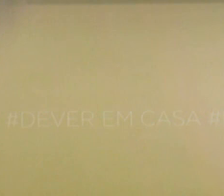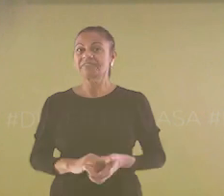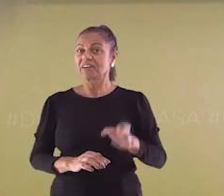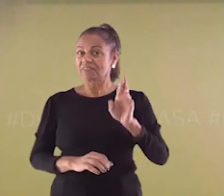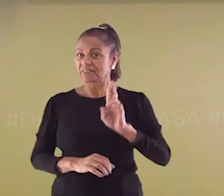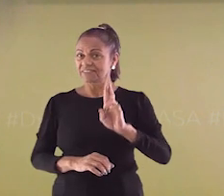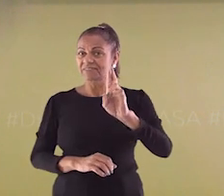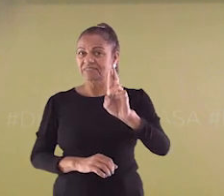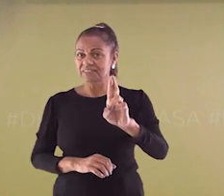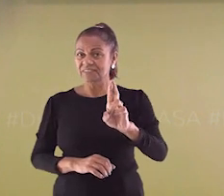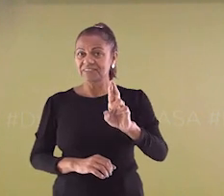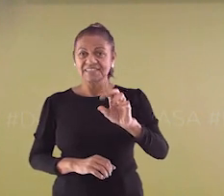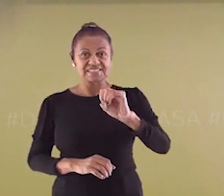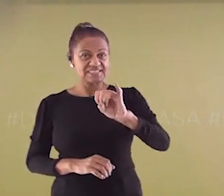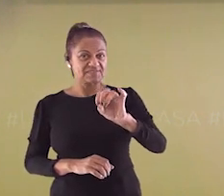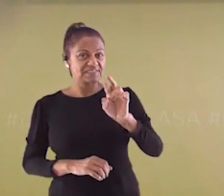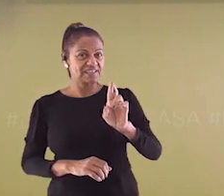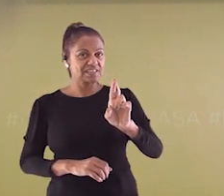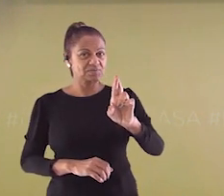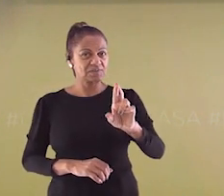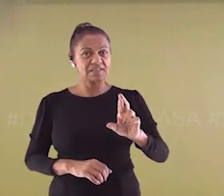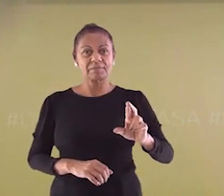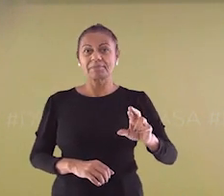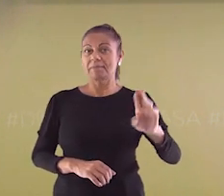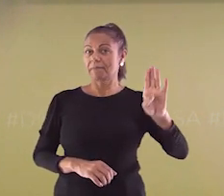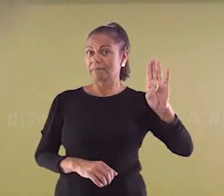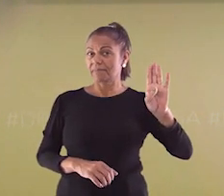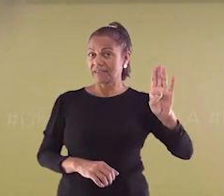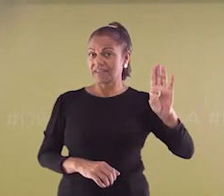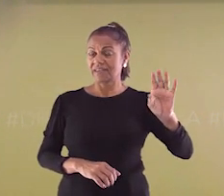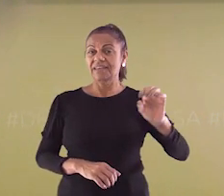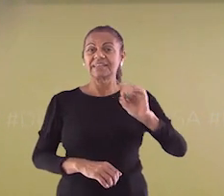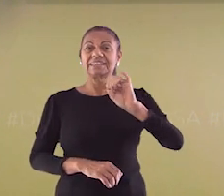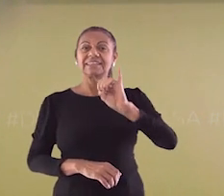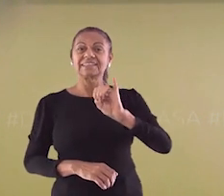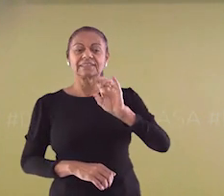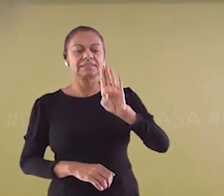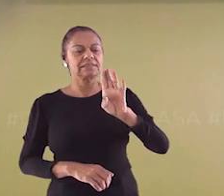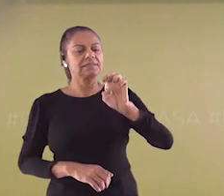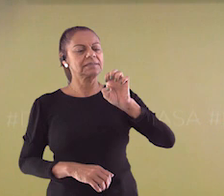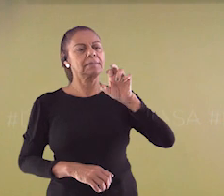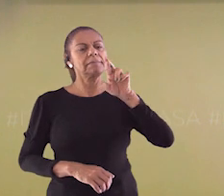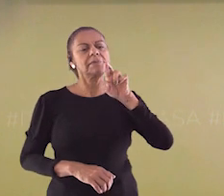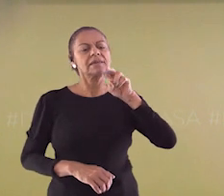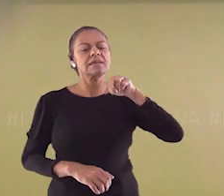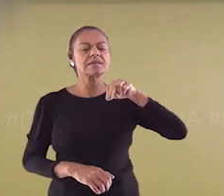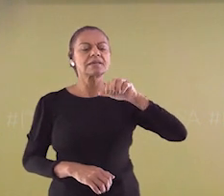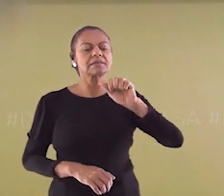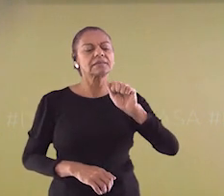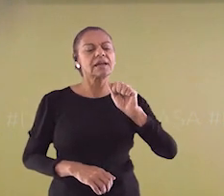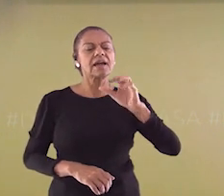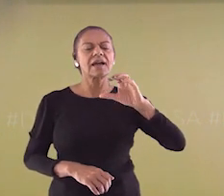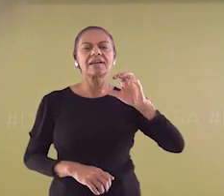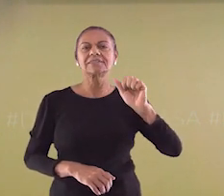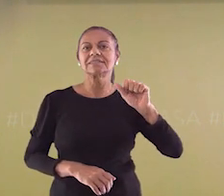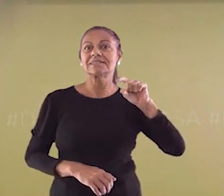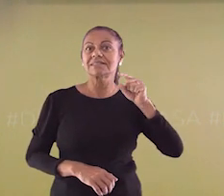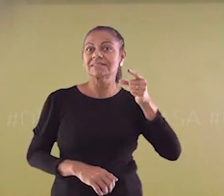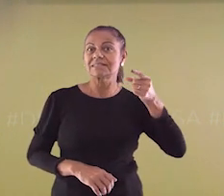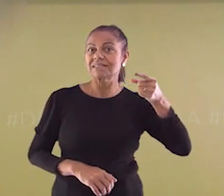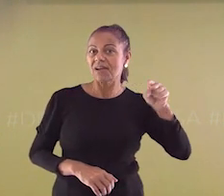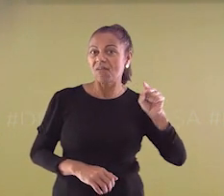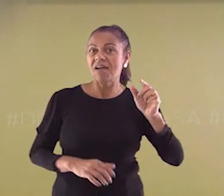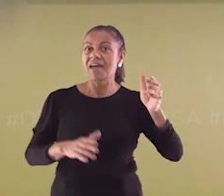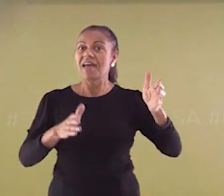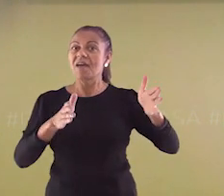Vamos para a correção. Acertou quem respondeu a letra B, hibernação. É o período em que os animais, eles